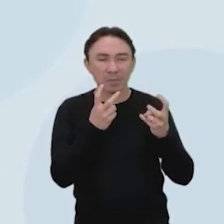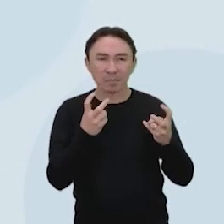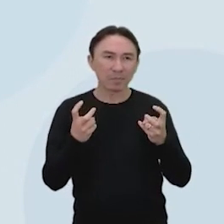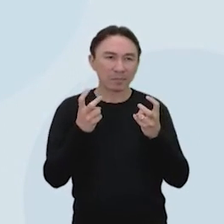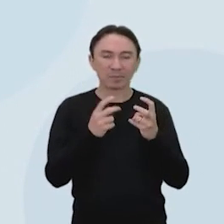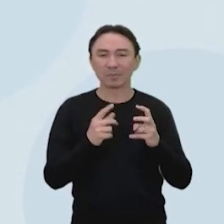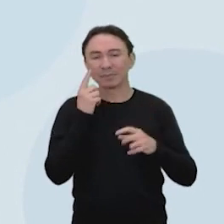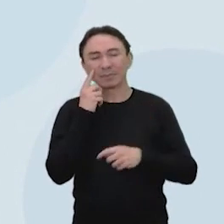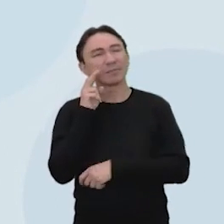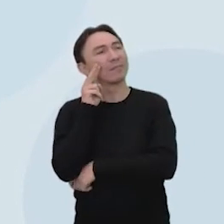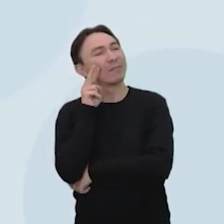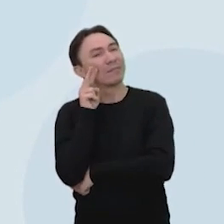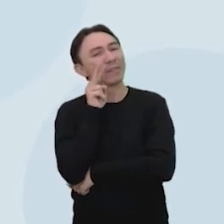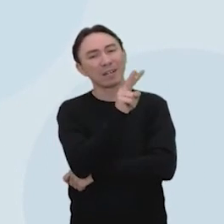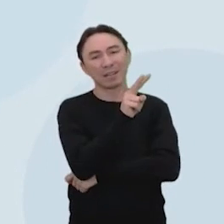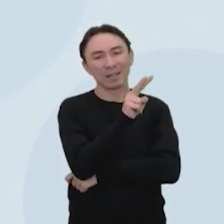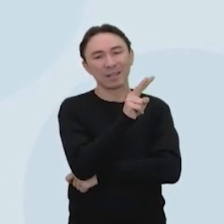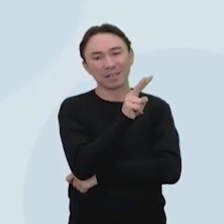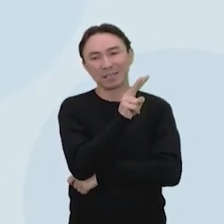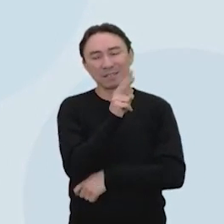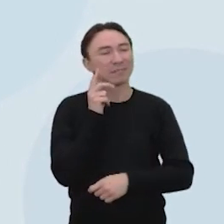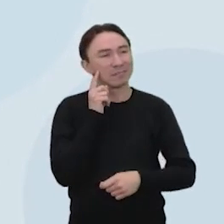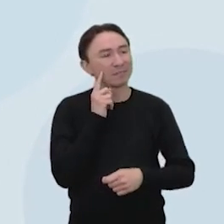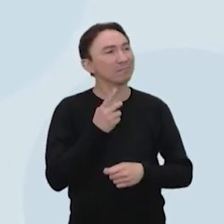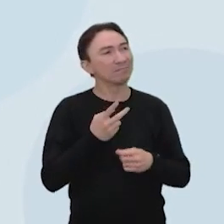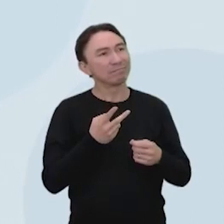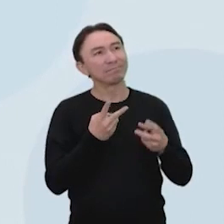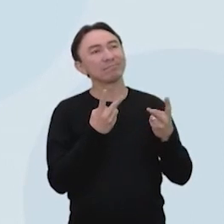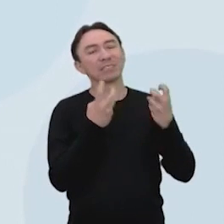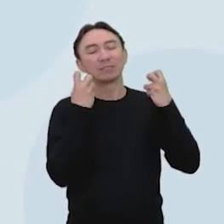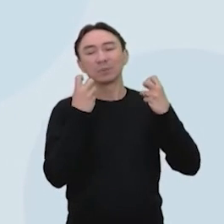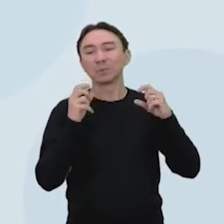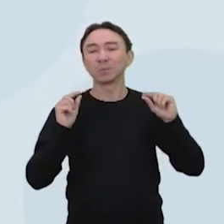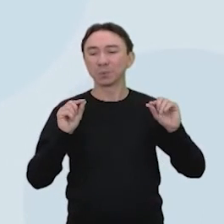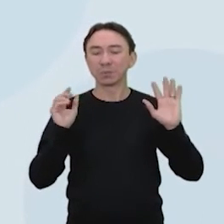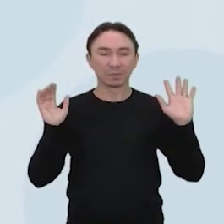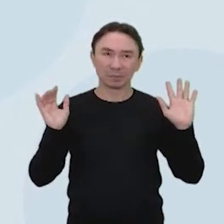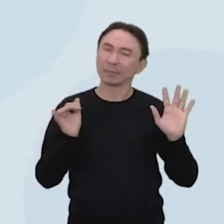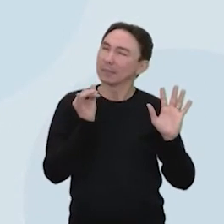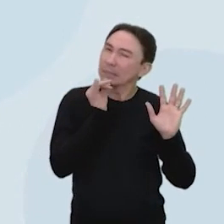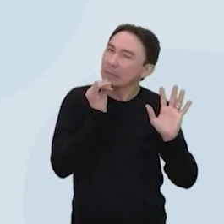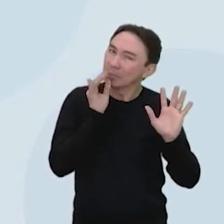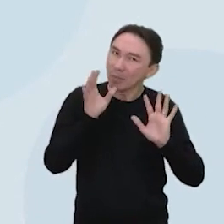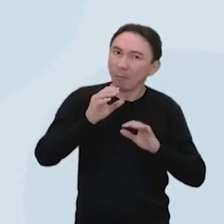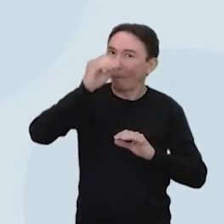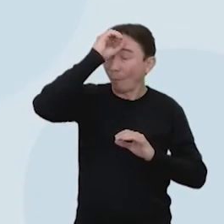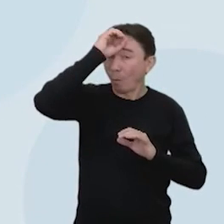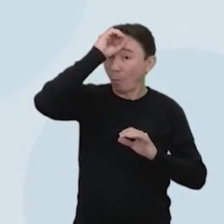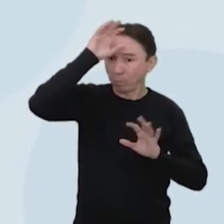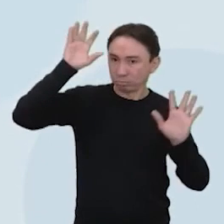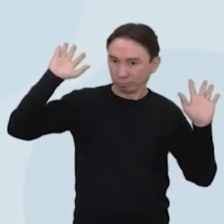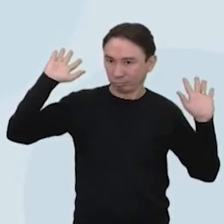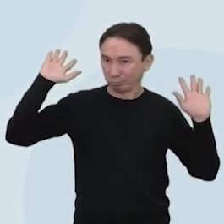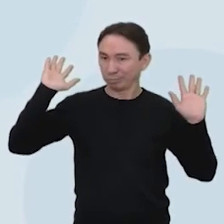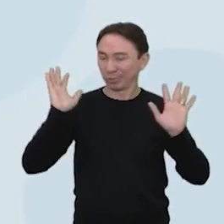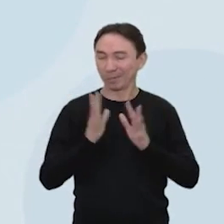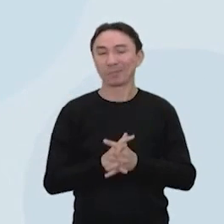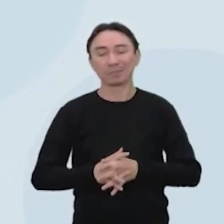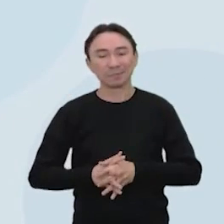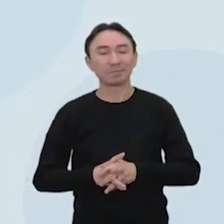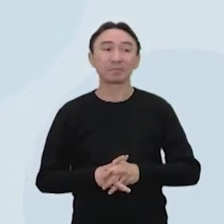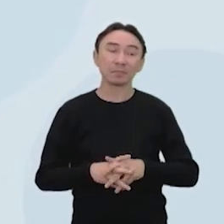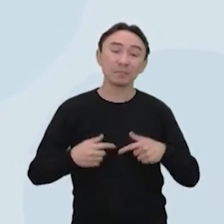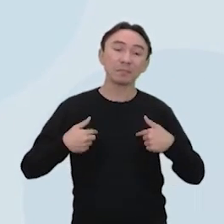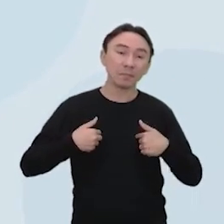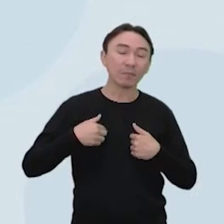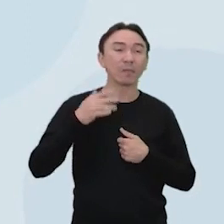Quando você olha essa imagem, o que você vê? Sem... Faz de conta que você não sabe nada. Tá bom. Eu imagino aqui algo